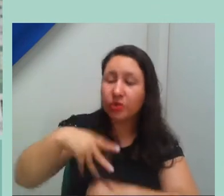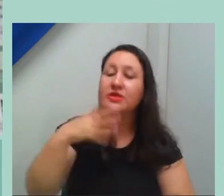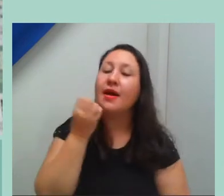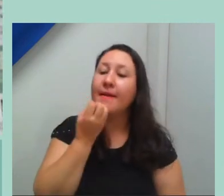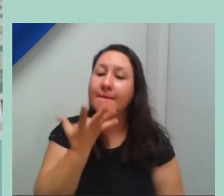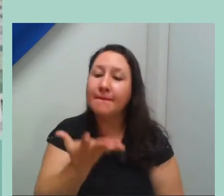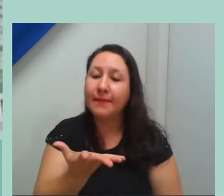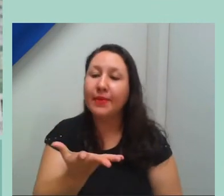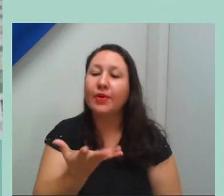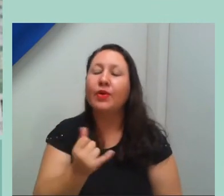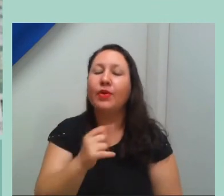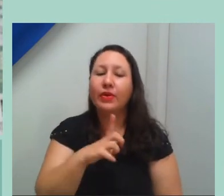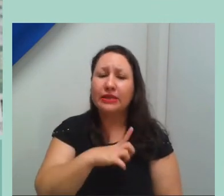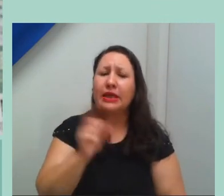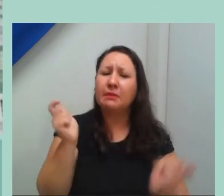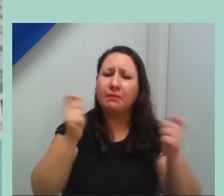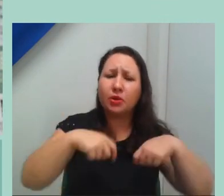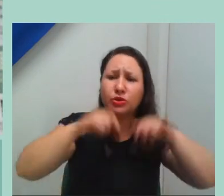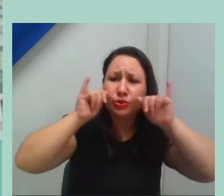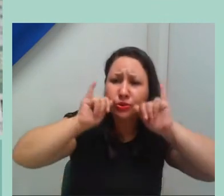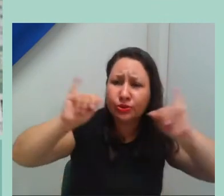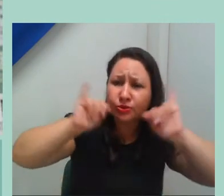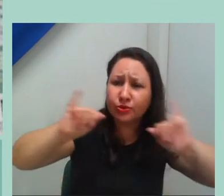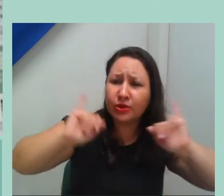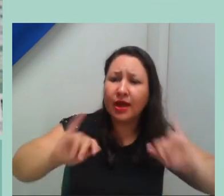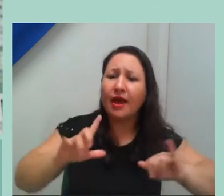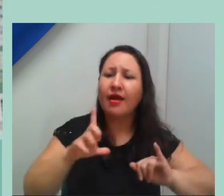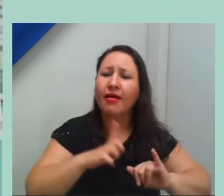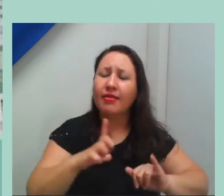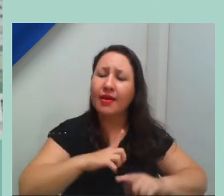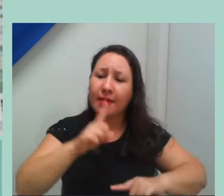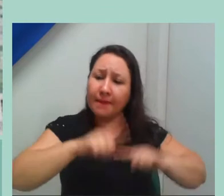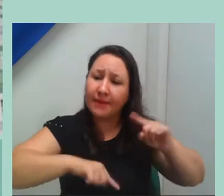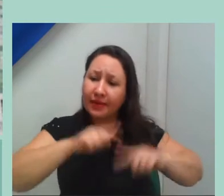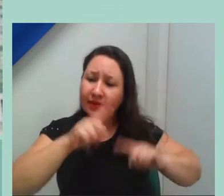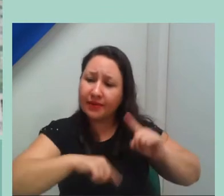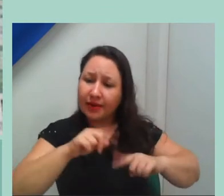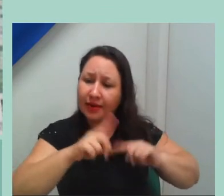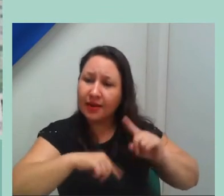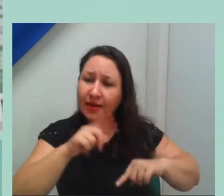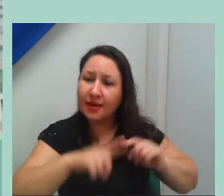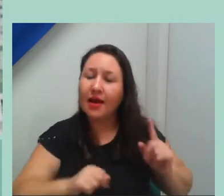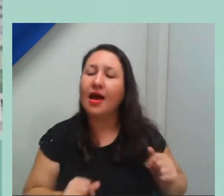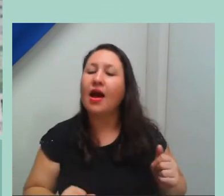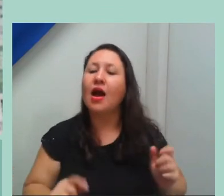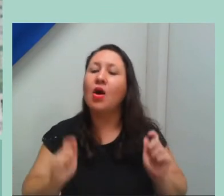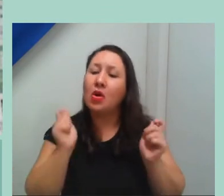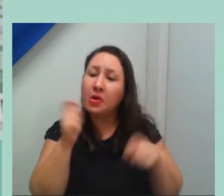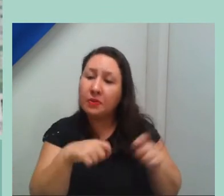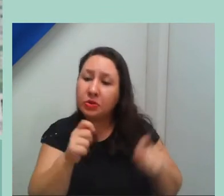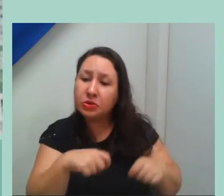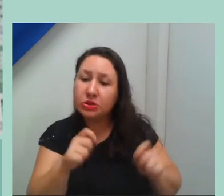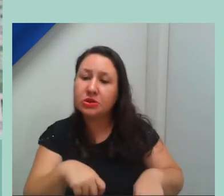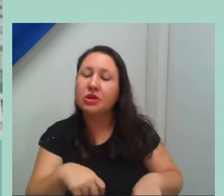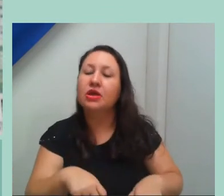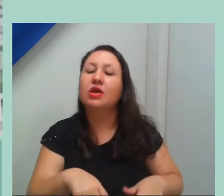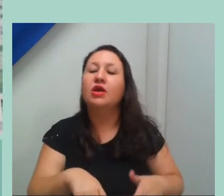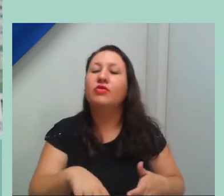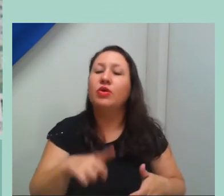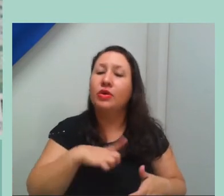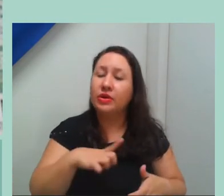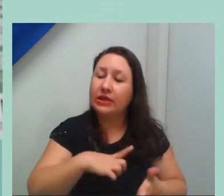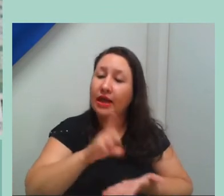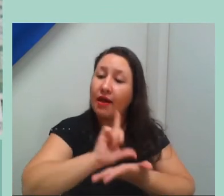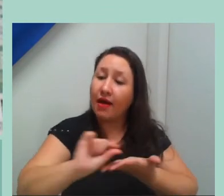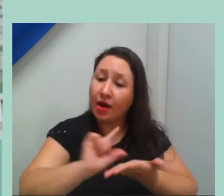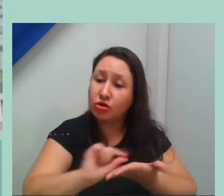publicar esses produtos, a gente tem um repositório para publicar esses produtos, então, não é à toa que a